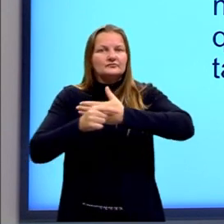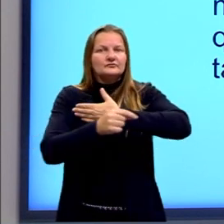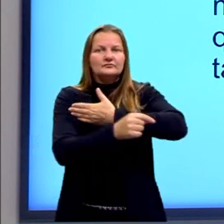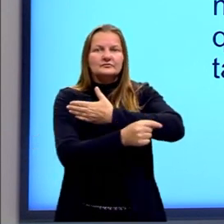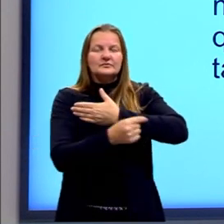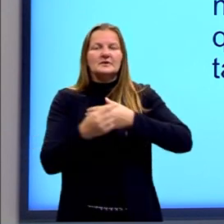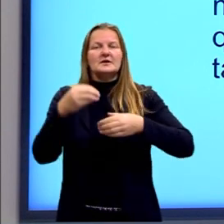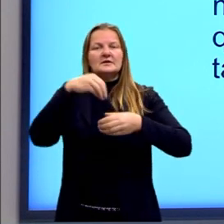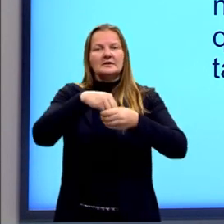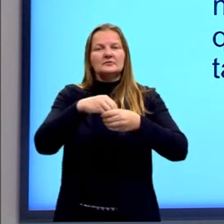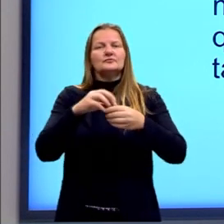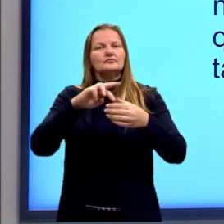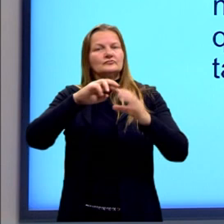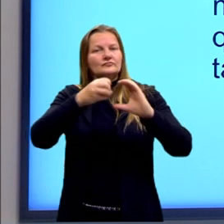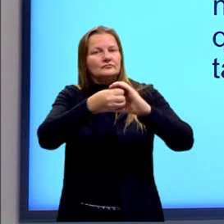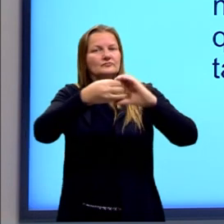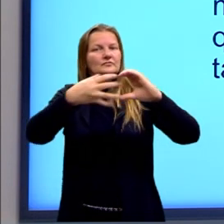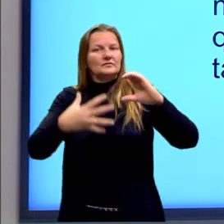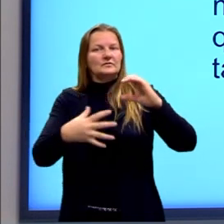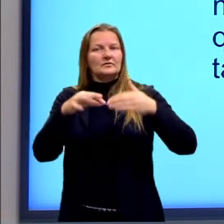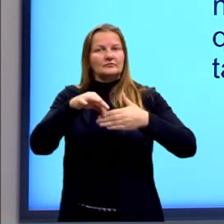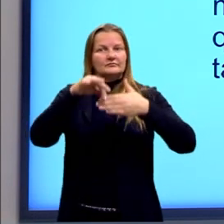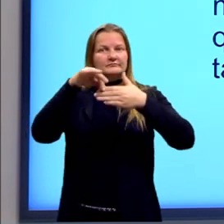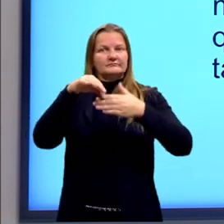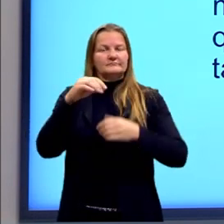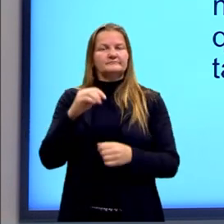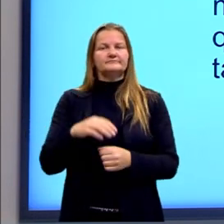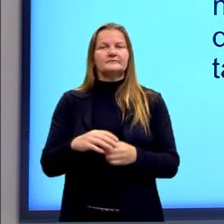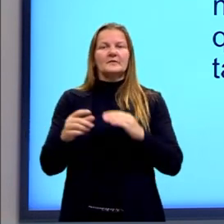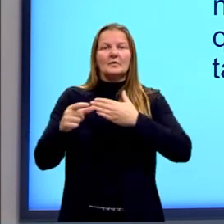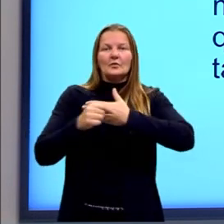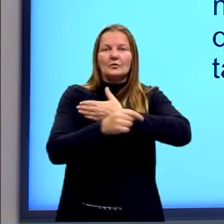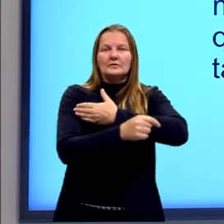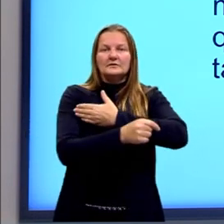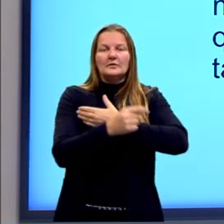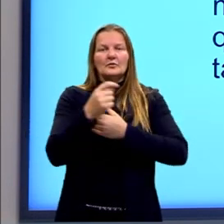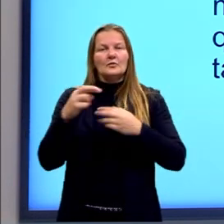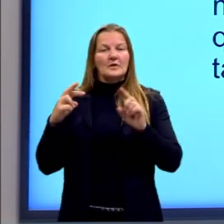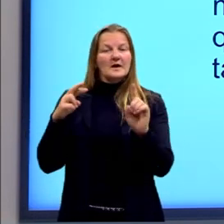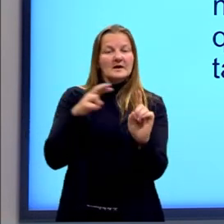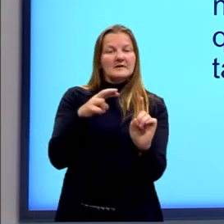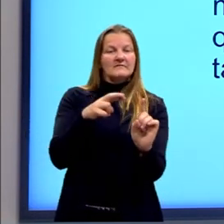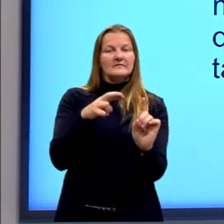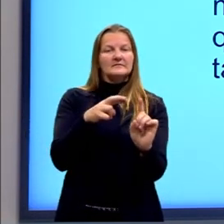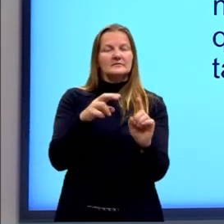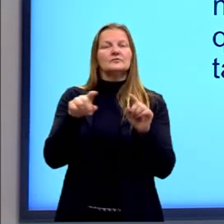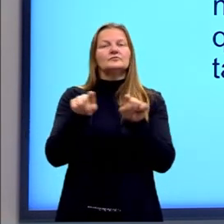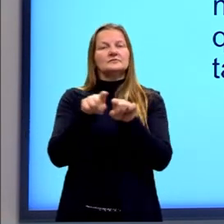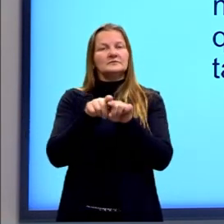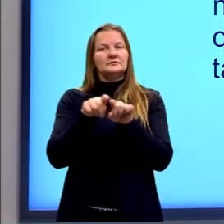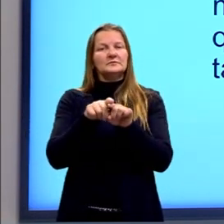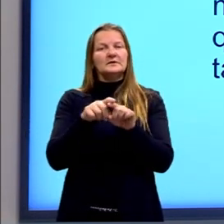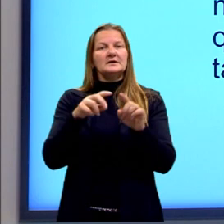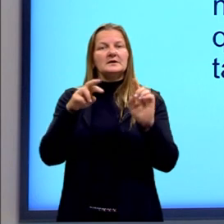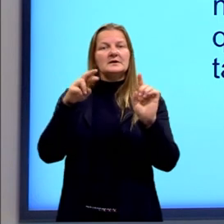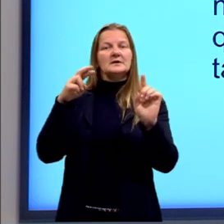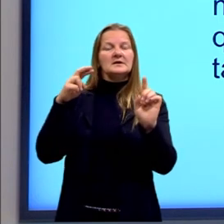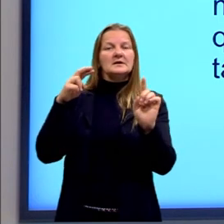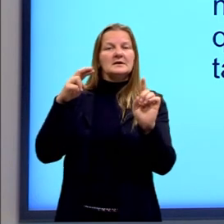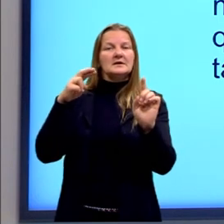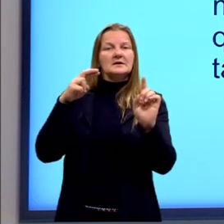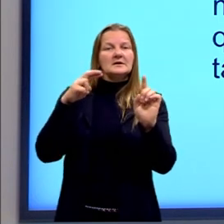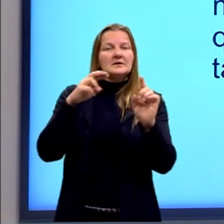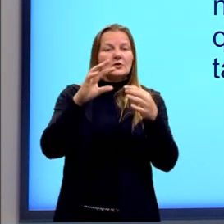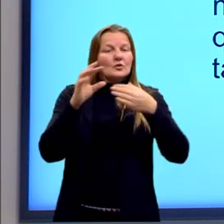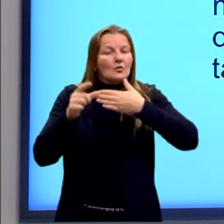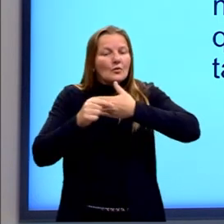dentre os quais ela vai destacar a coesão referencial e também a sequenciação,